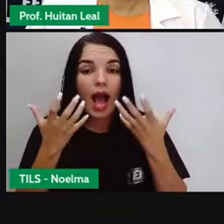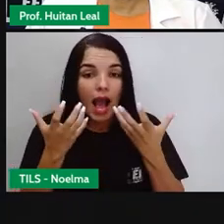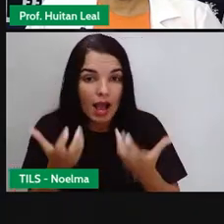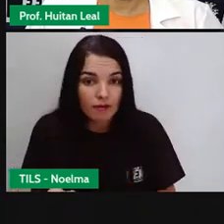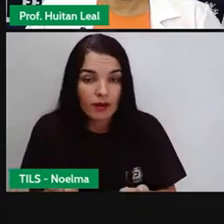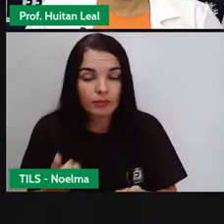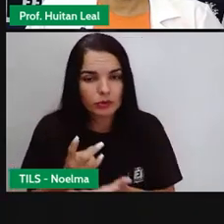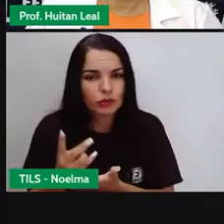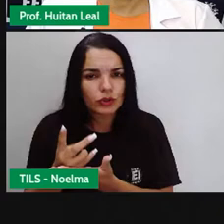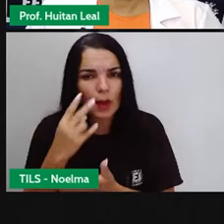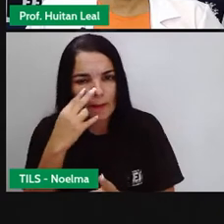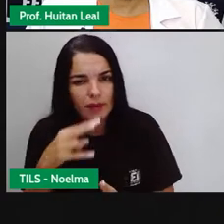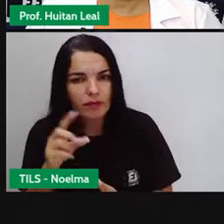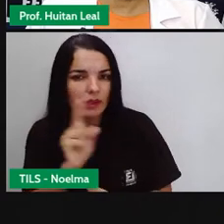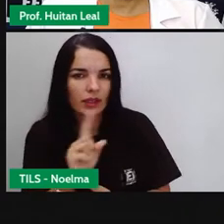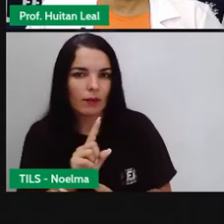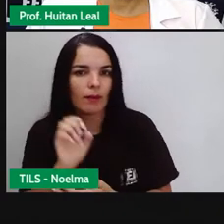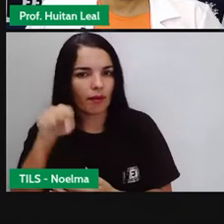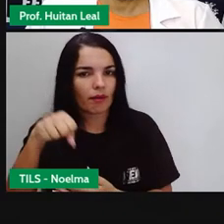continuando.